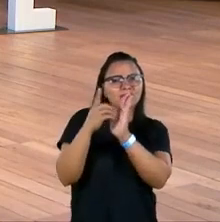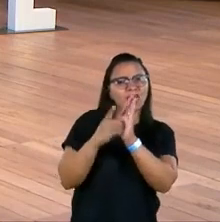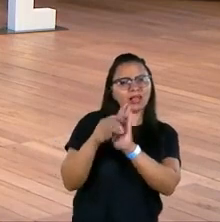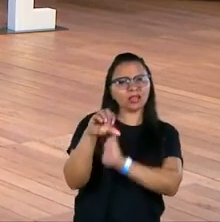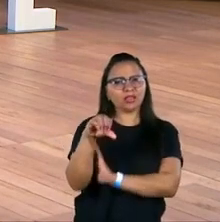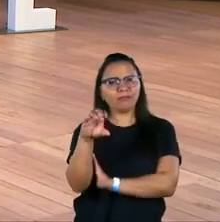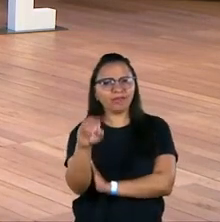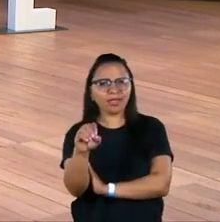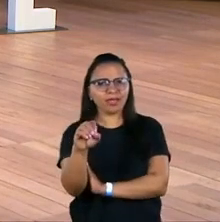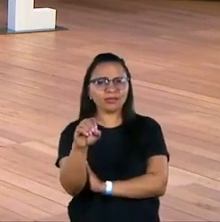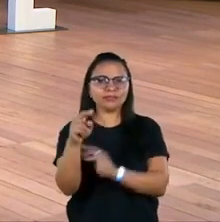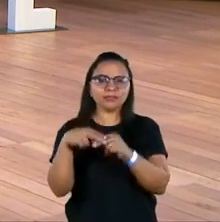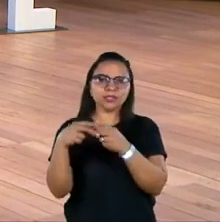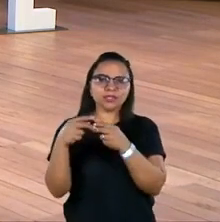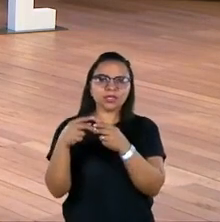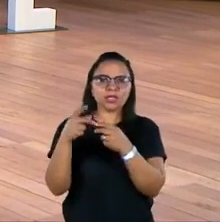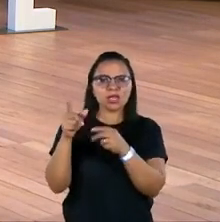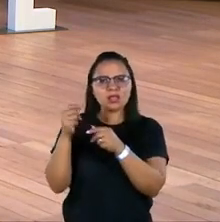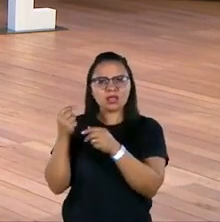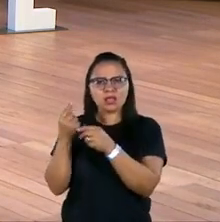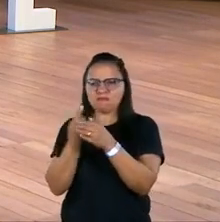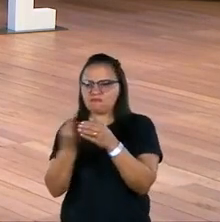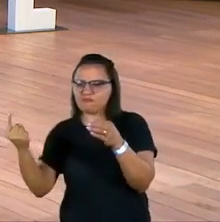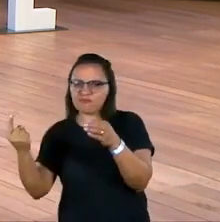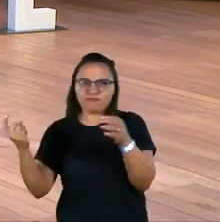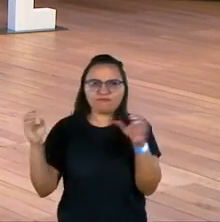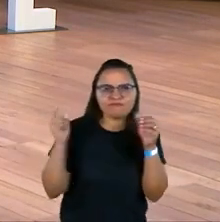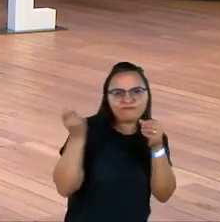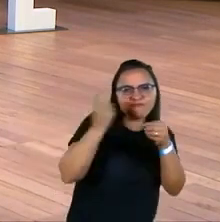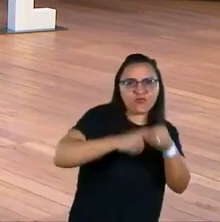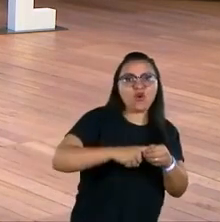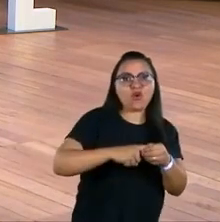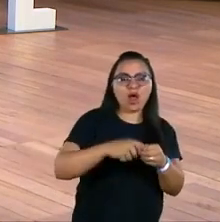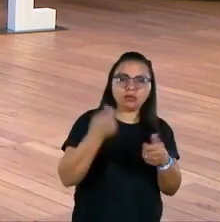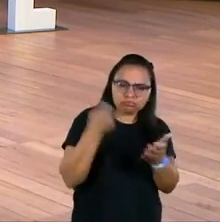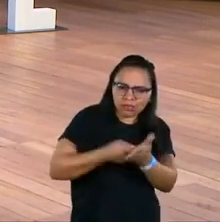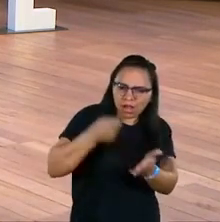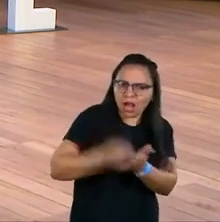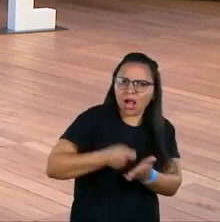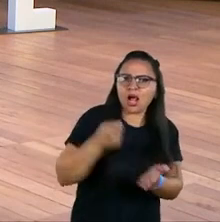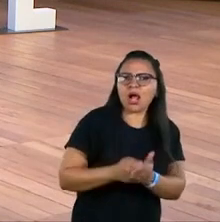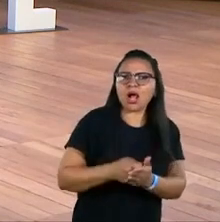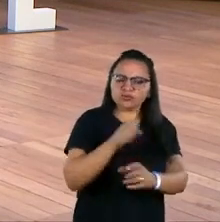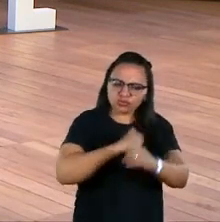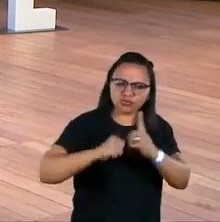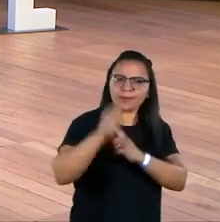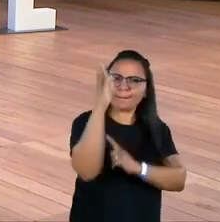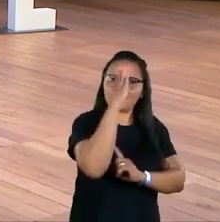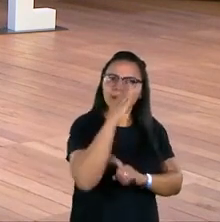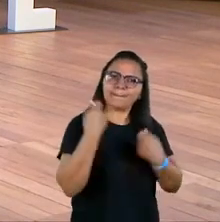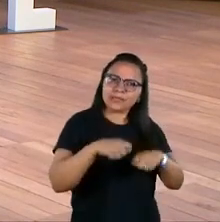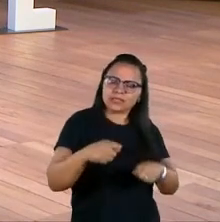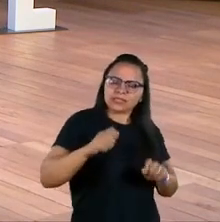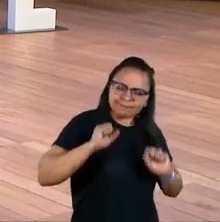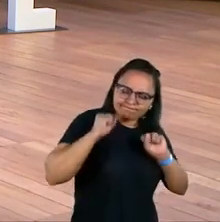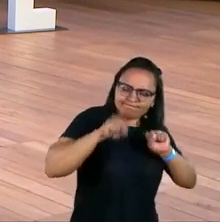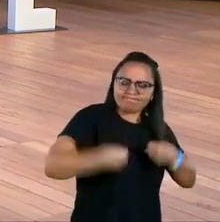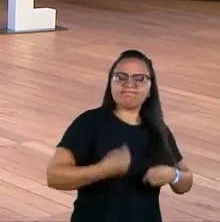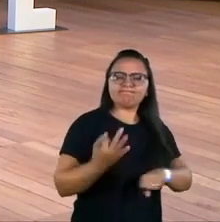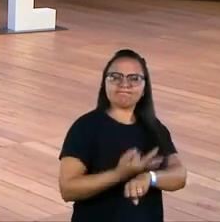quando ele chega de volta do exílio e diz, gente, nós temos que batalhar, a sociedade brasileira tem que correr atrás disso,